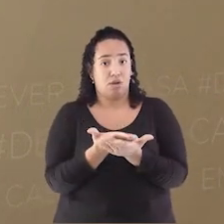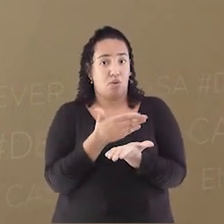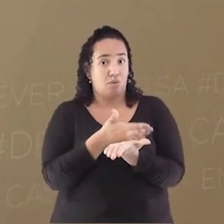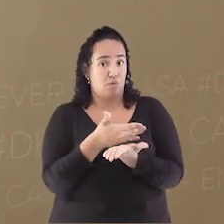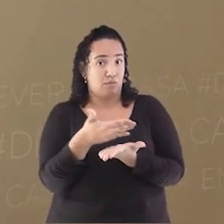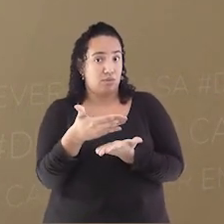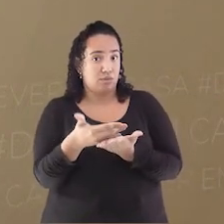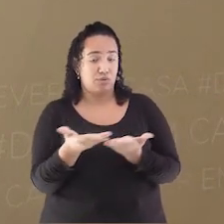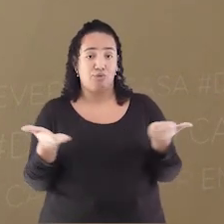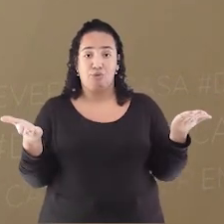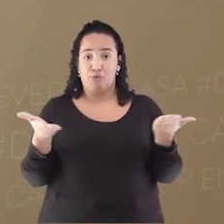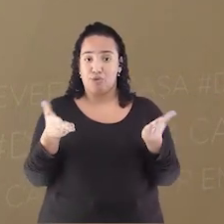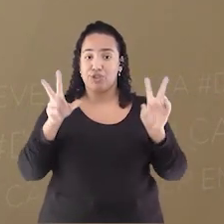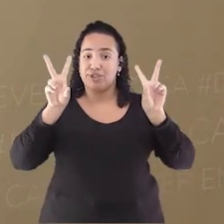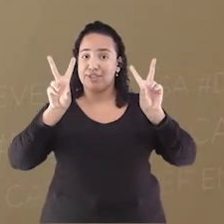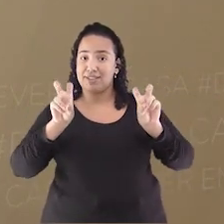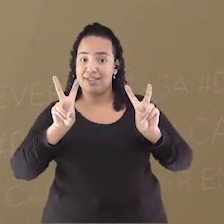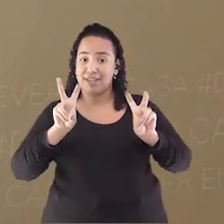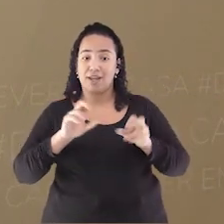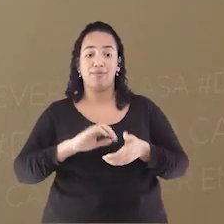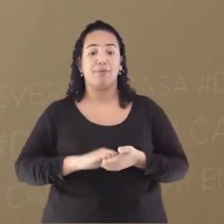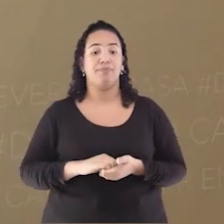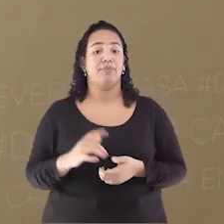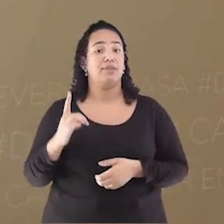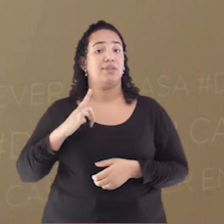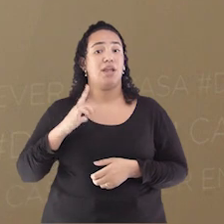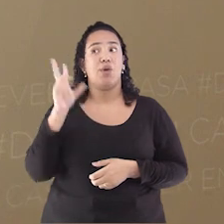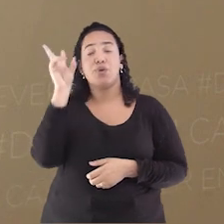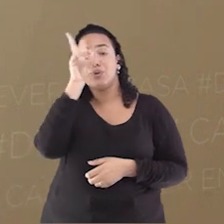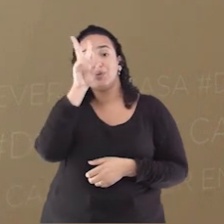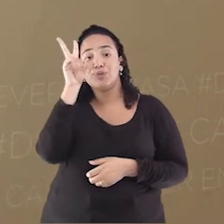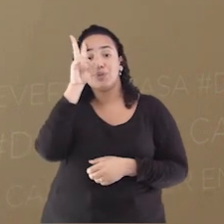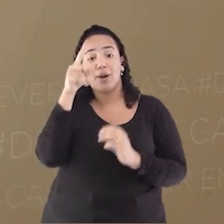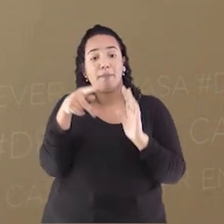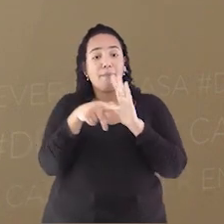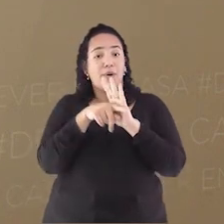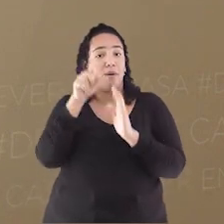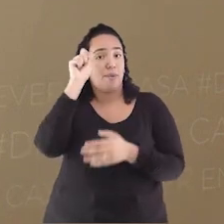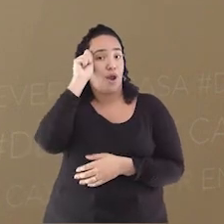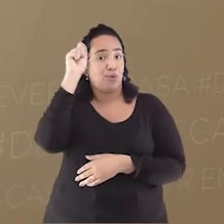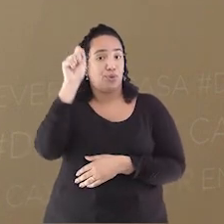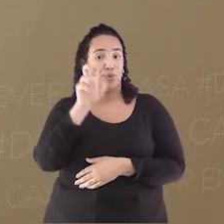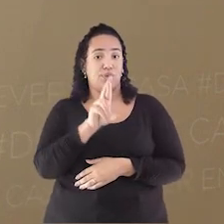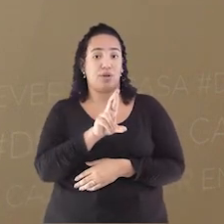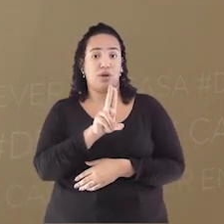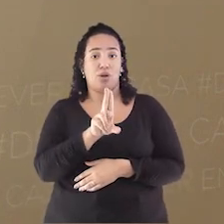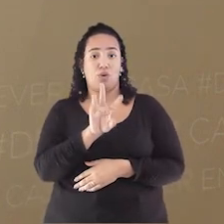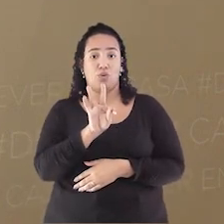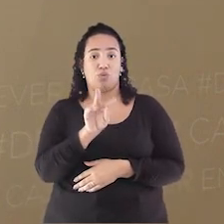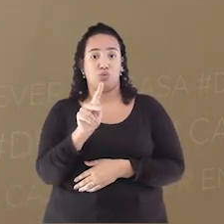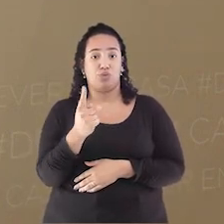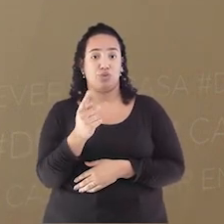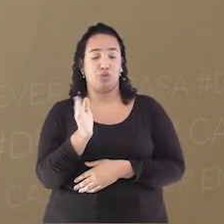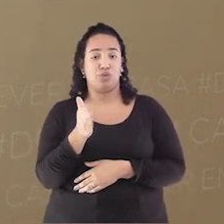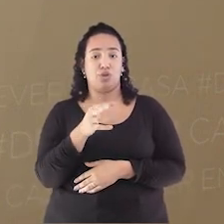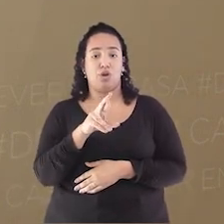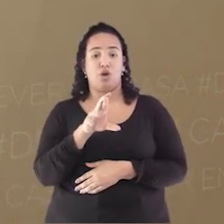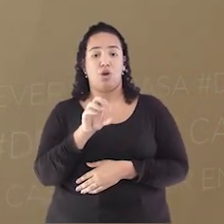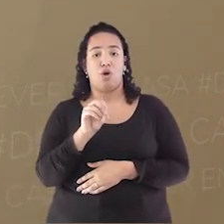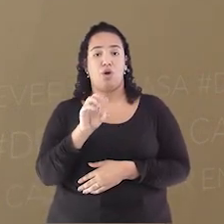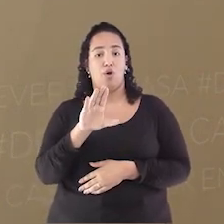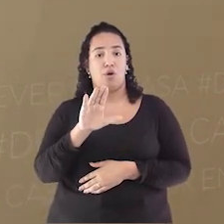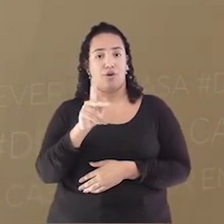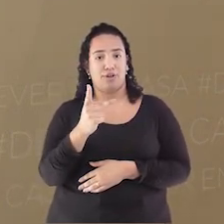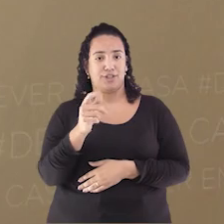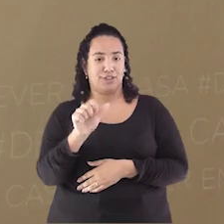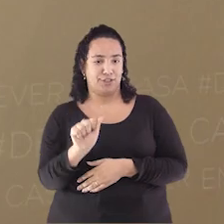conversa sobre o conteúdo de hoje Trouxe uma história escrita pela autora Ruth Rocha O menino que